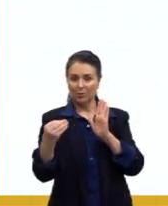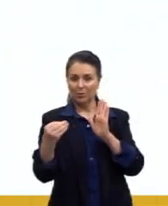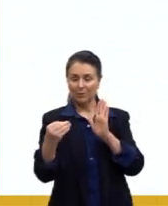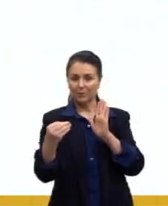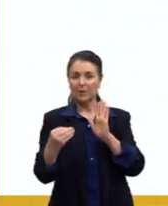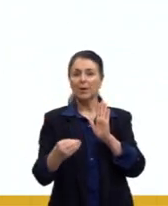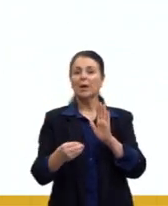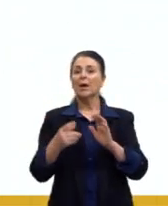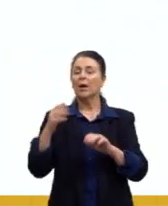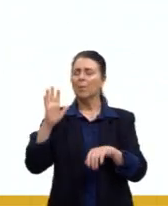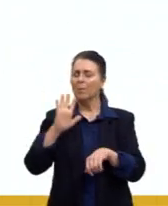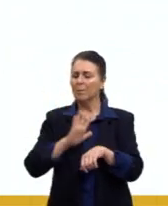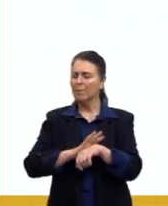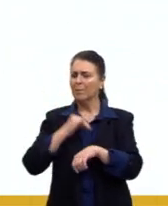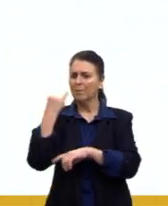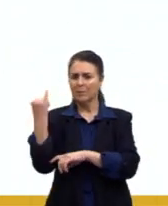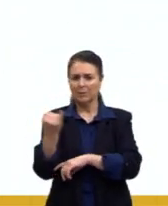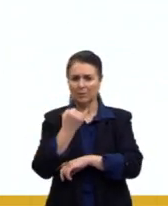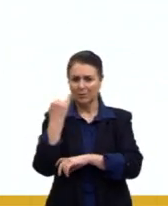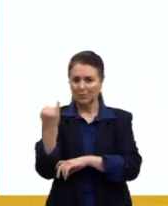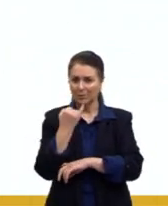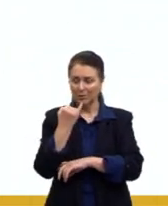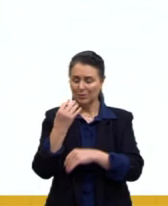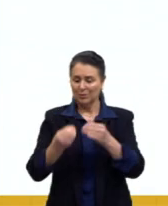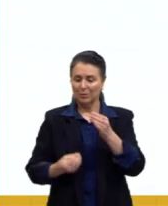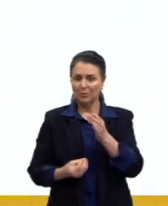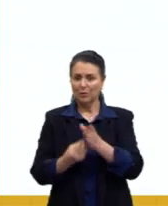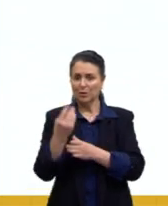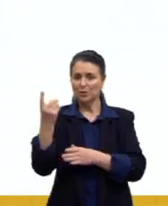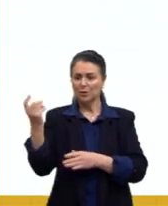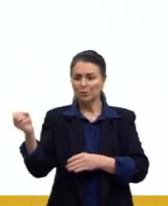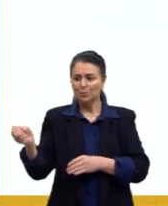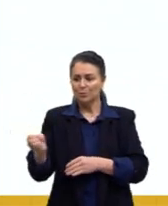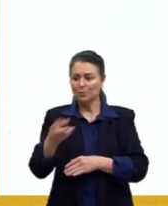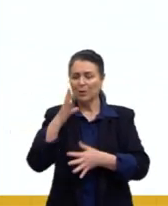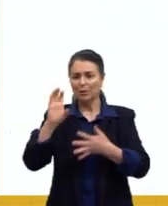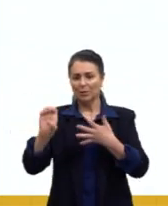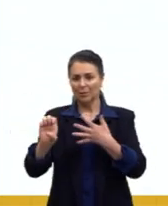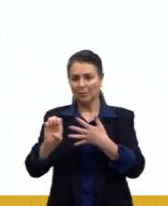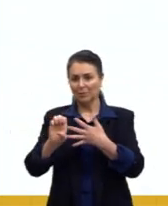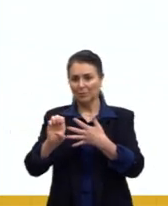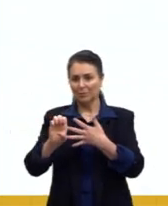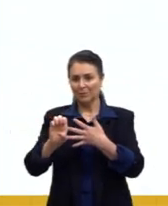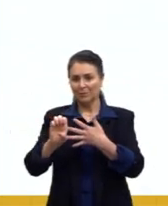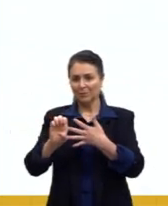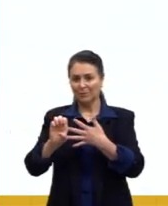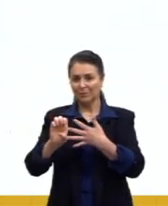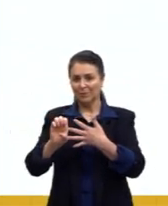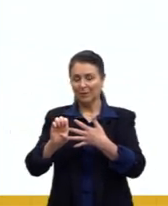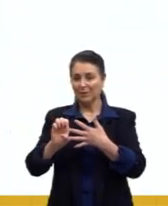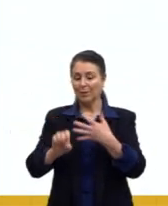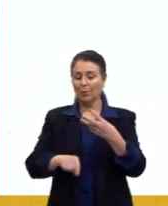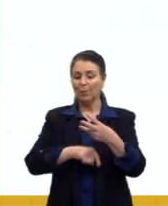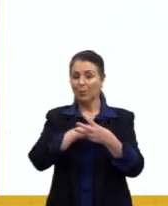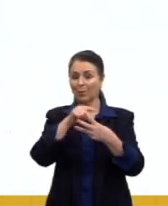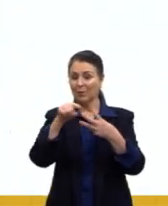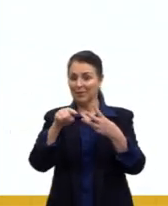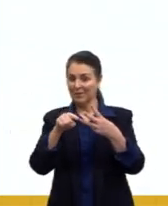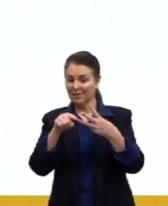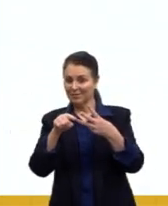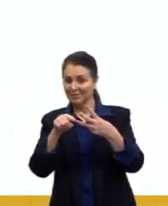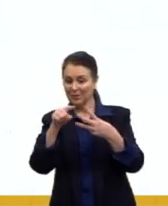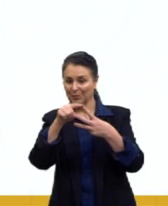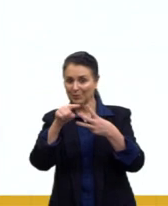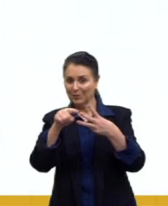determinante para a origem de uma nova espécie. Então, esse terceiro tópico é muito